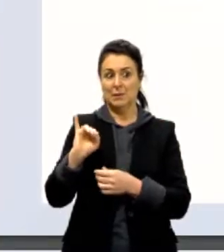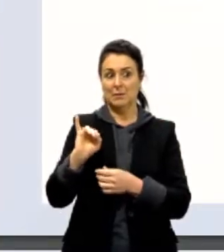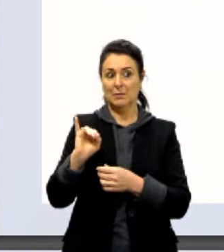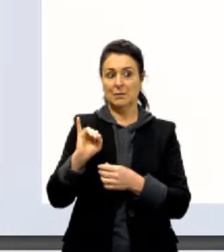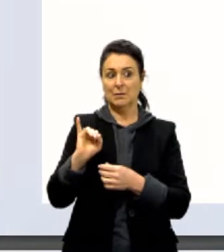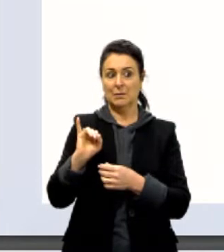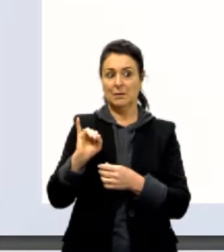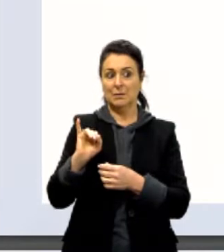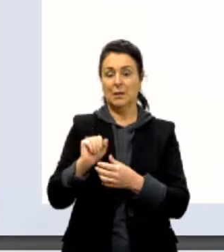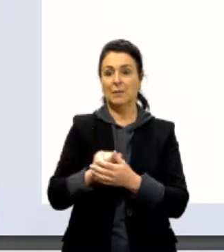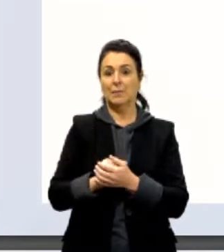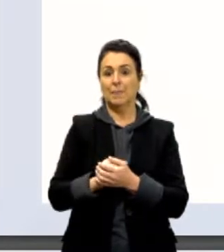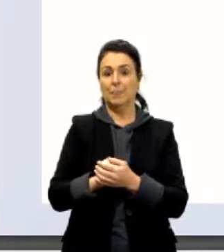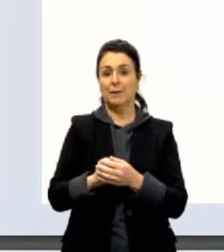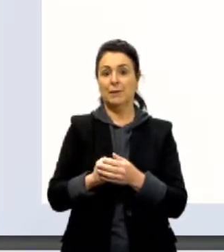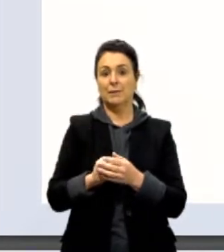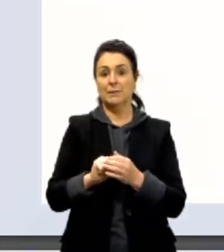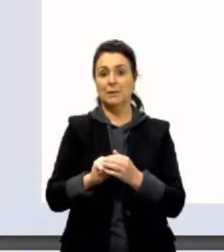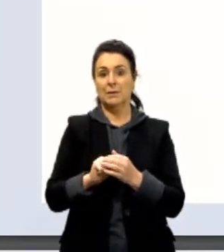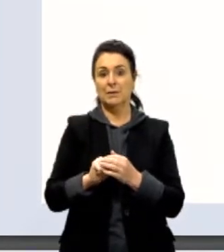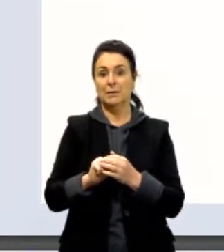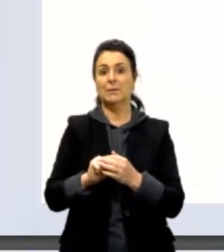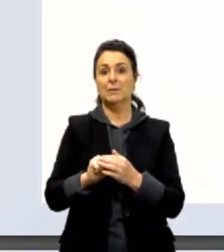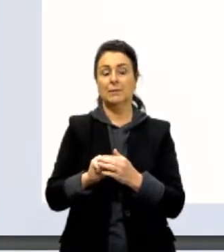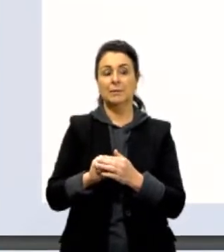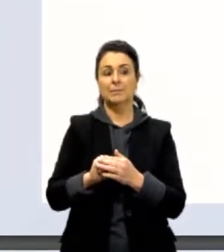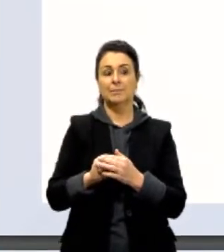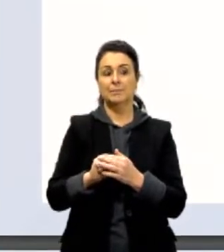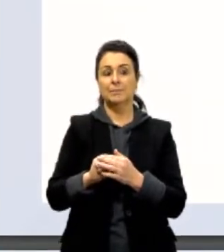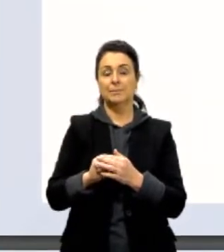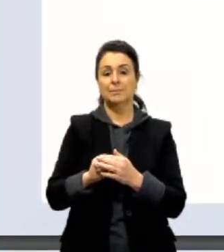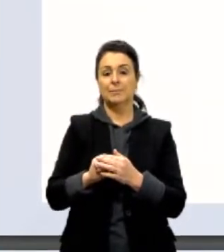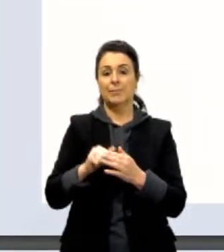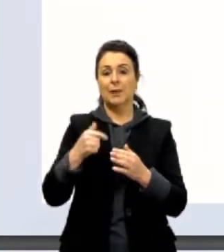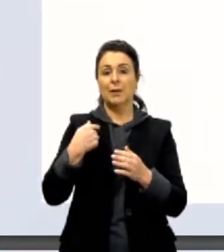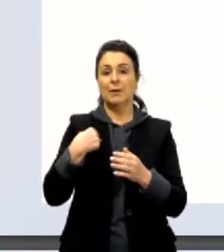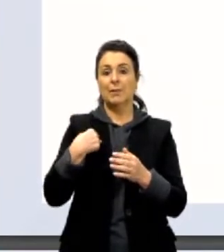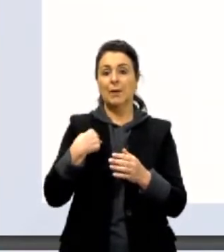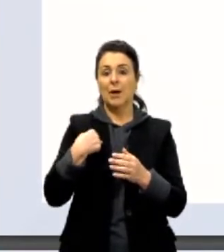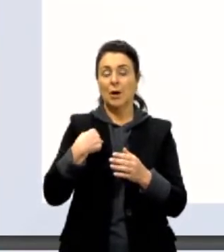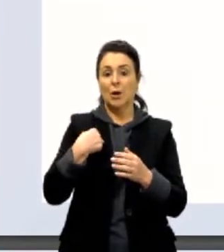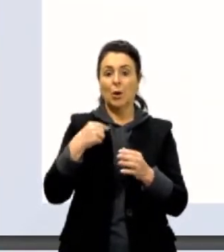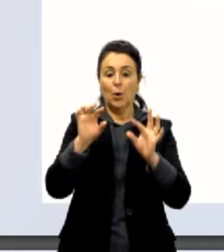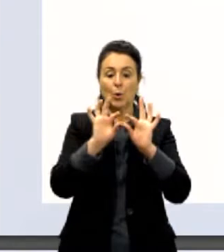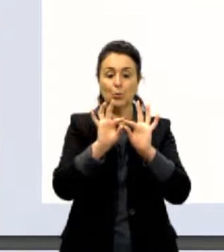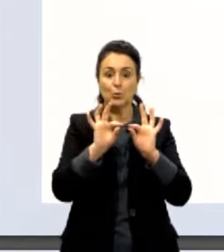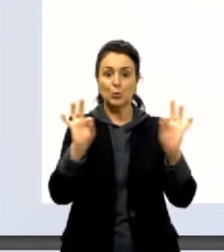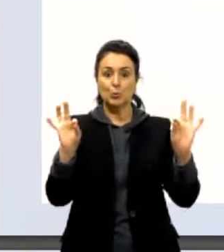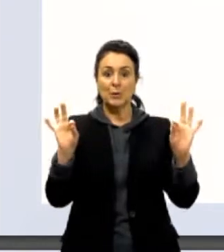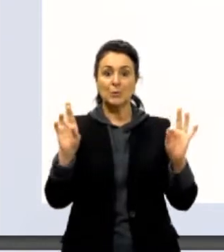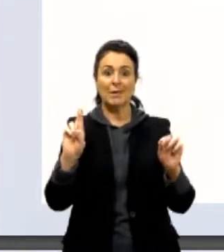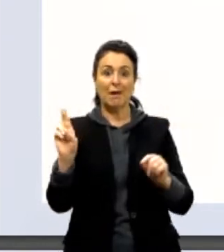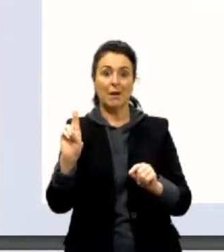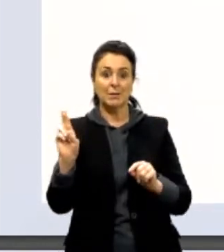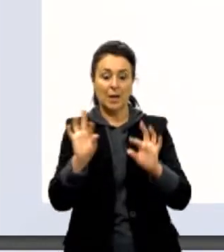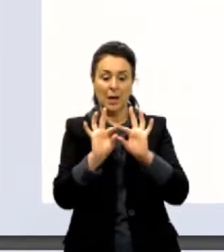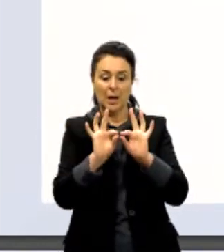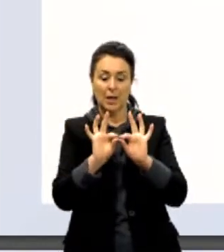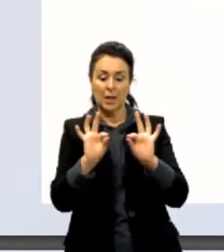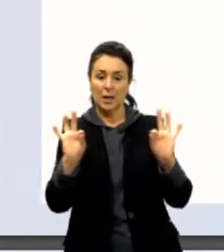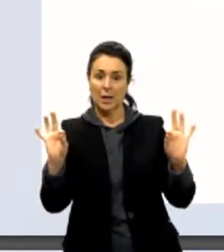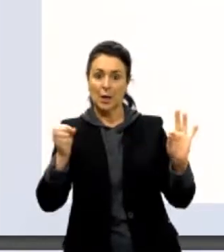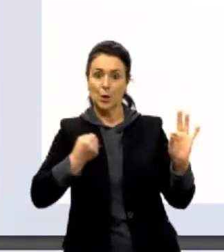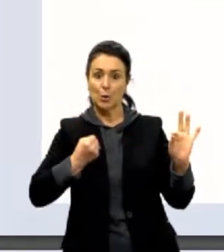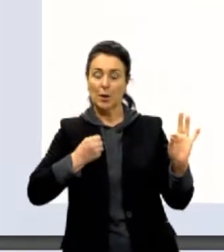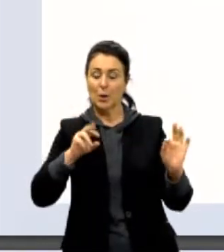intervalo. Eu vou escrever na forma gráfica. Olha a reta dos números reais aí, ó. A reta dos números